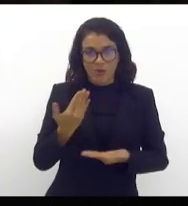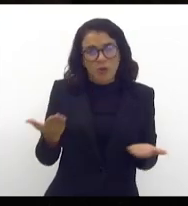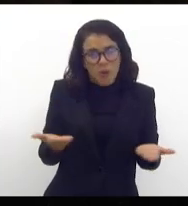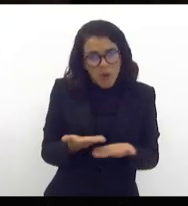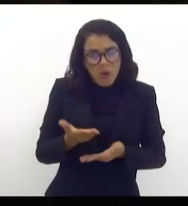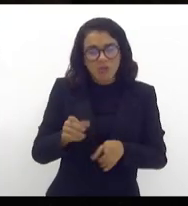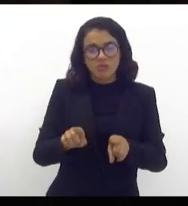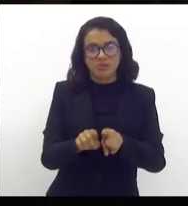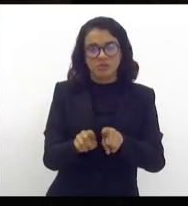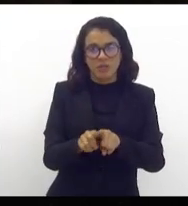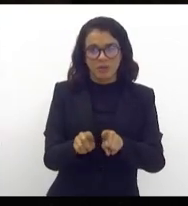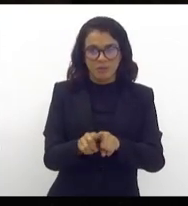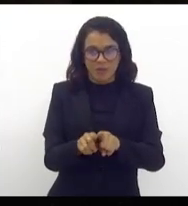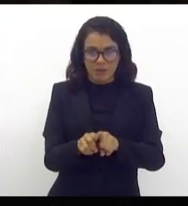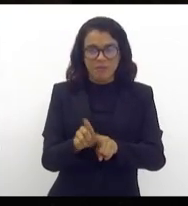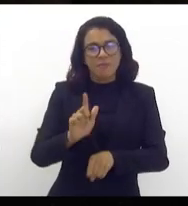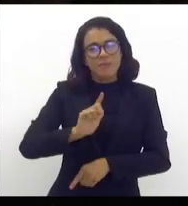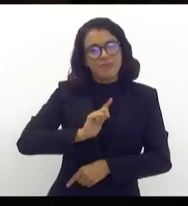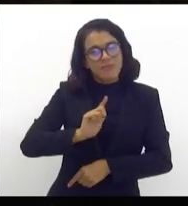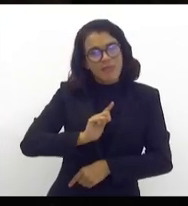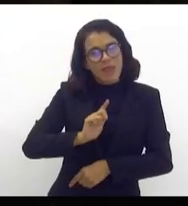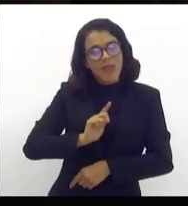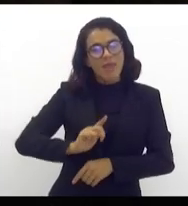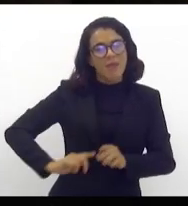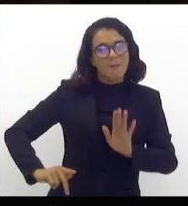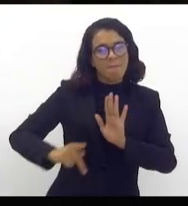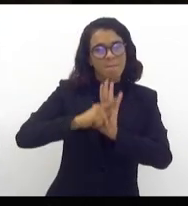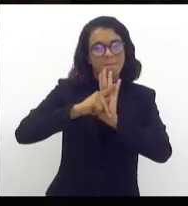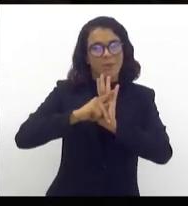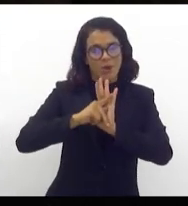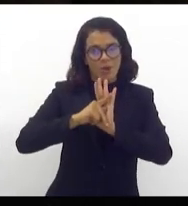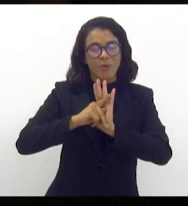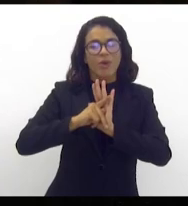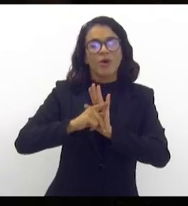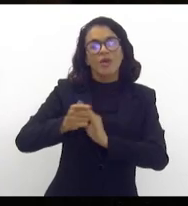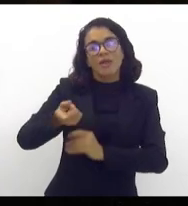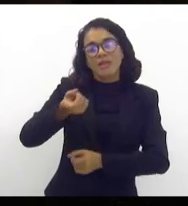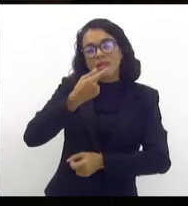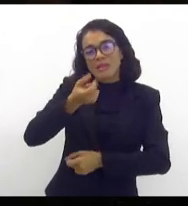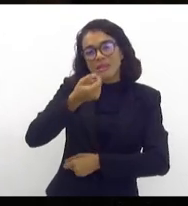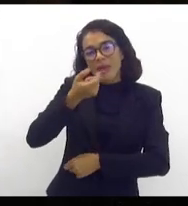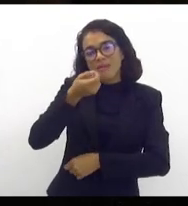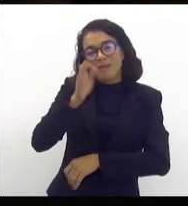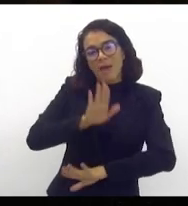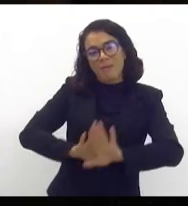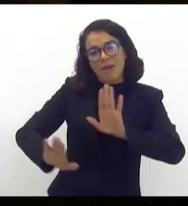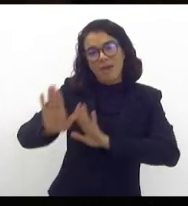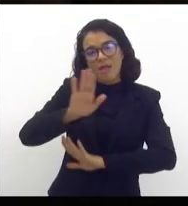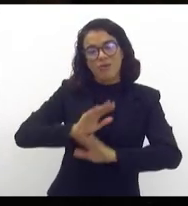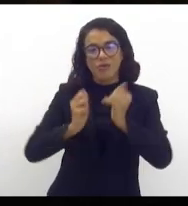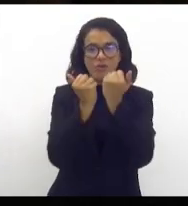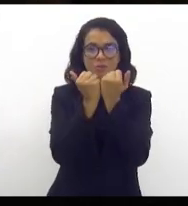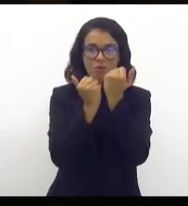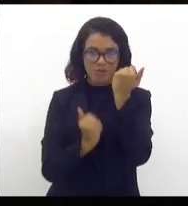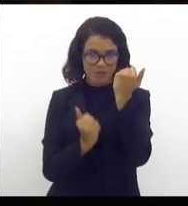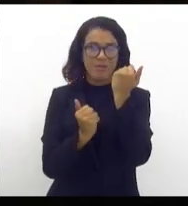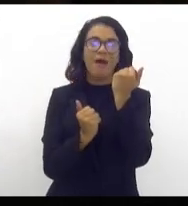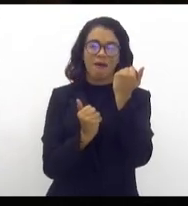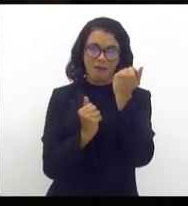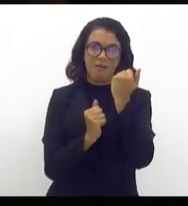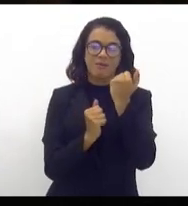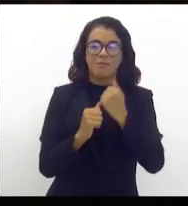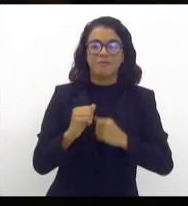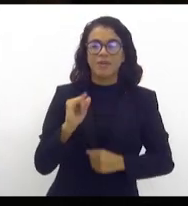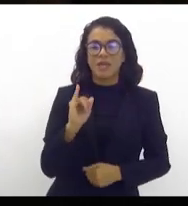também existe a própria imunoterapia. Então, assinalando, senhor